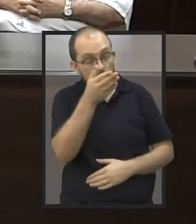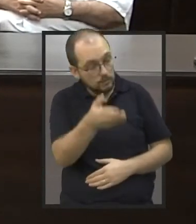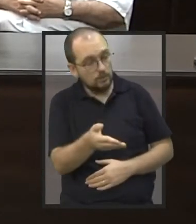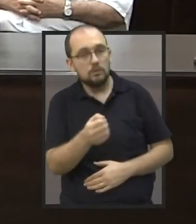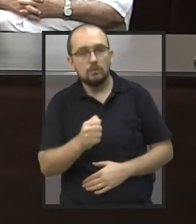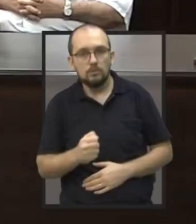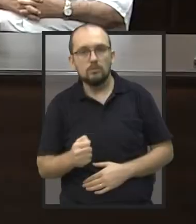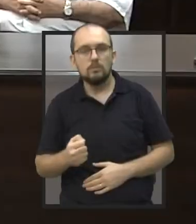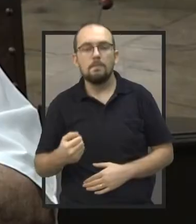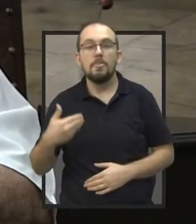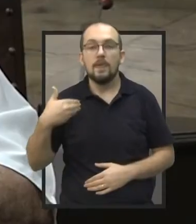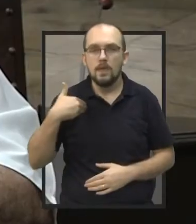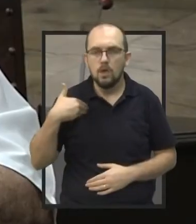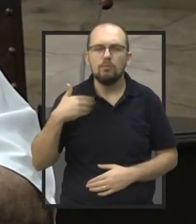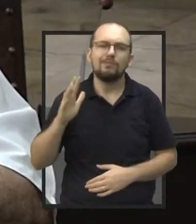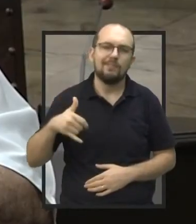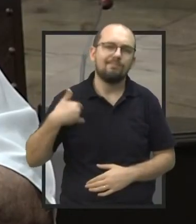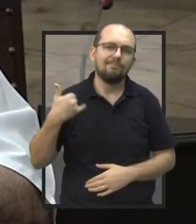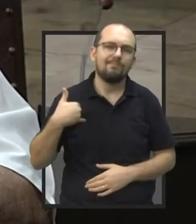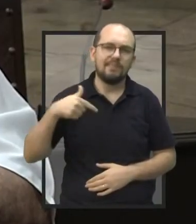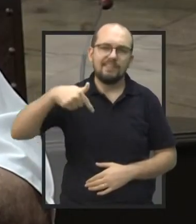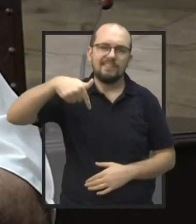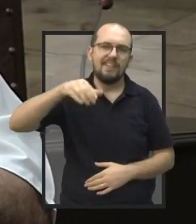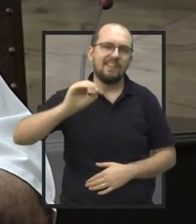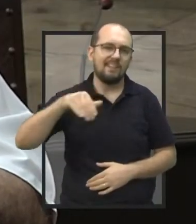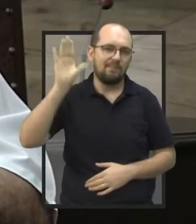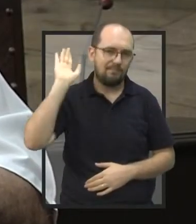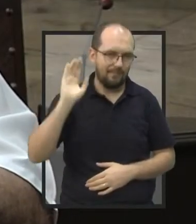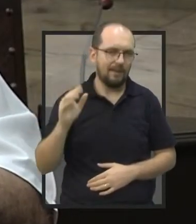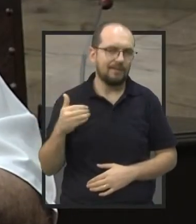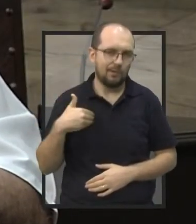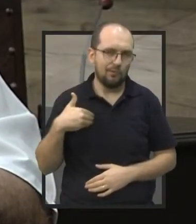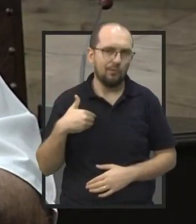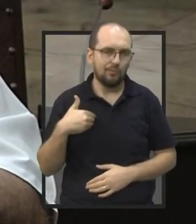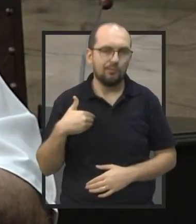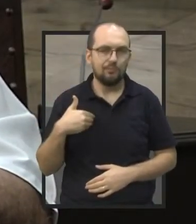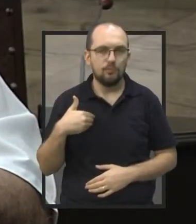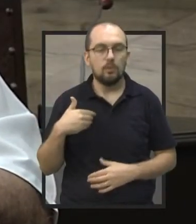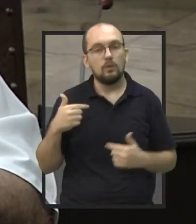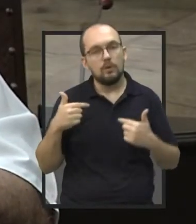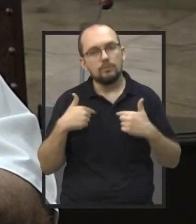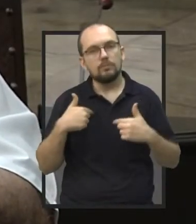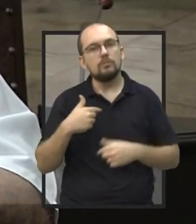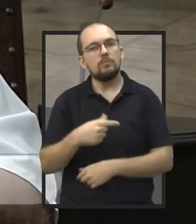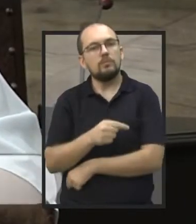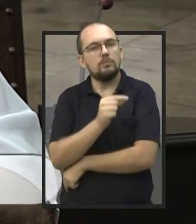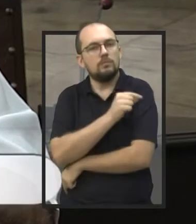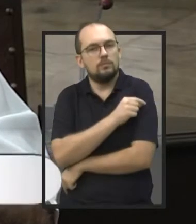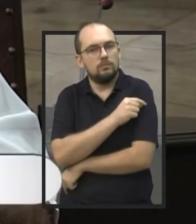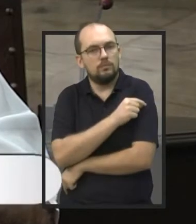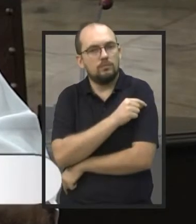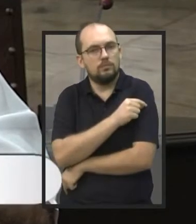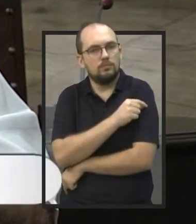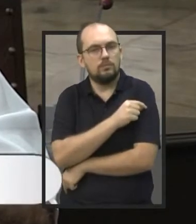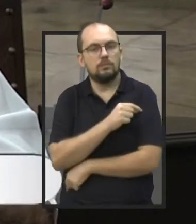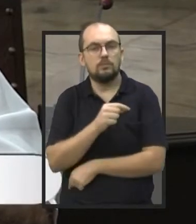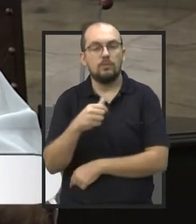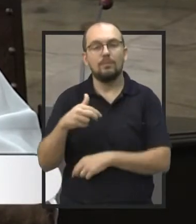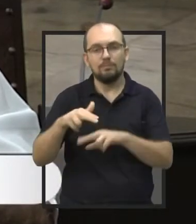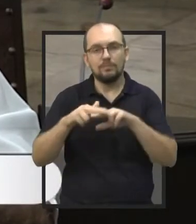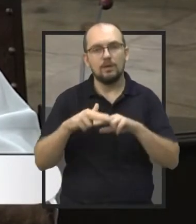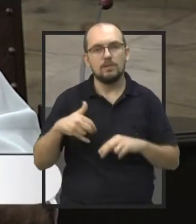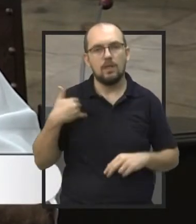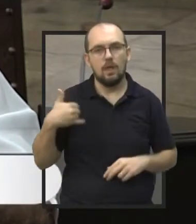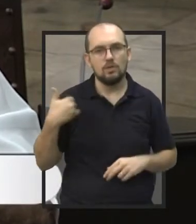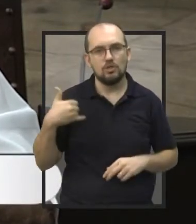já tenho mais de 70 anos, entendeu? Então, eu tomei a vacina pela idade,